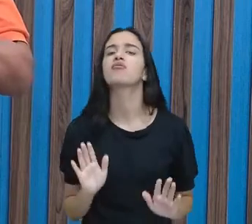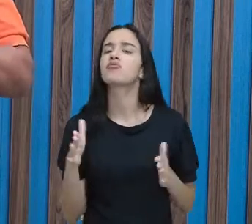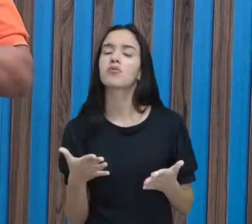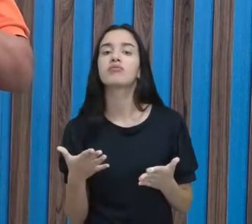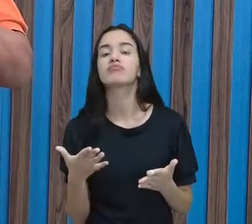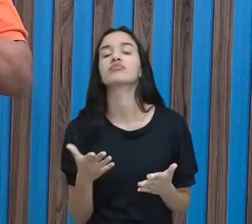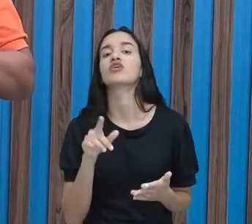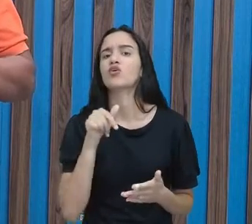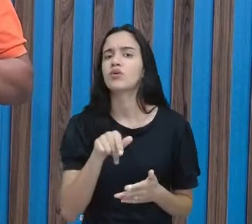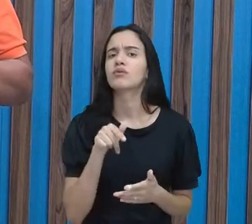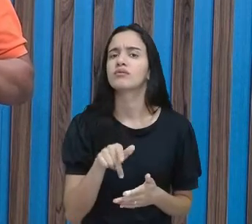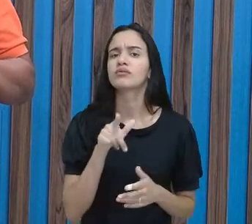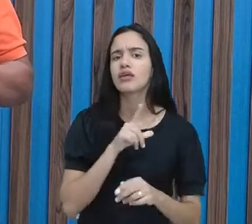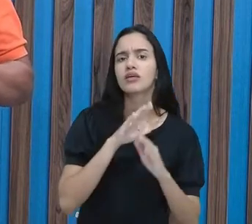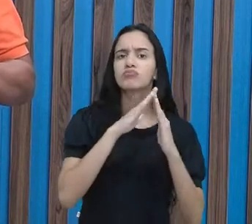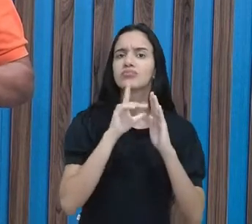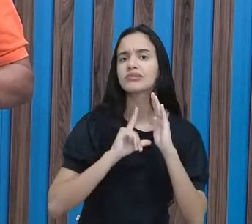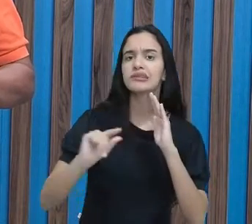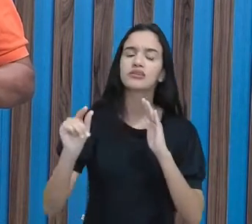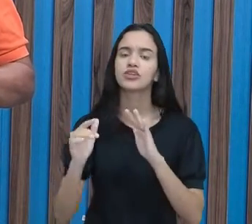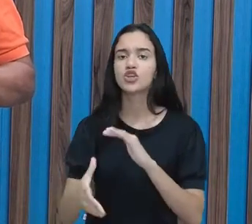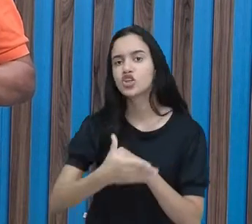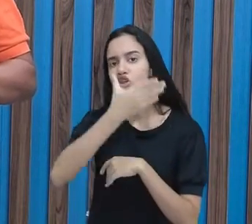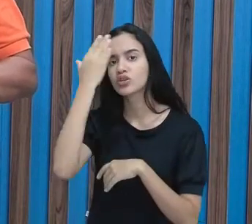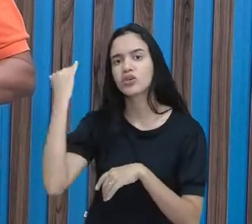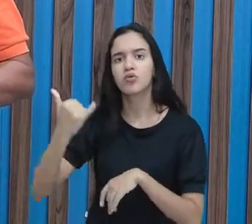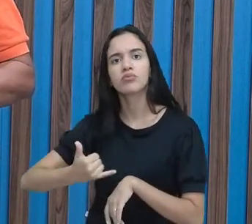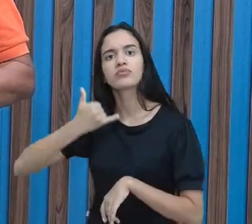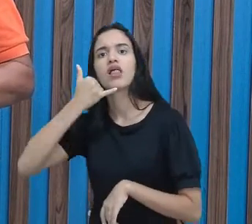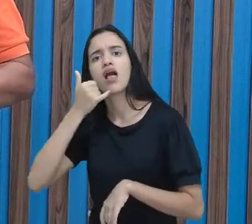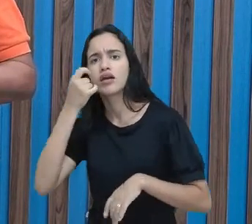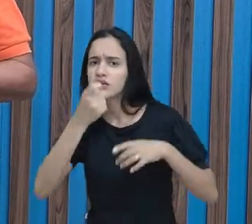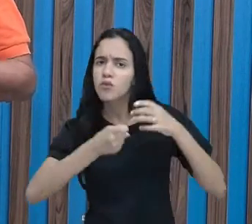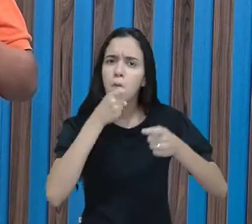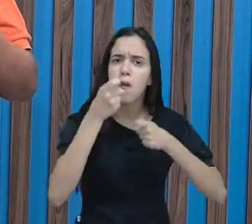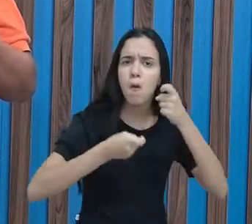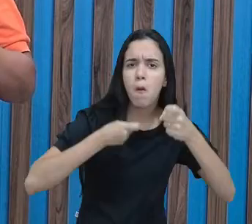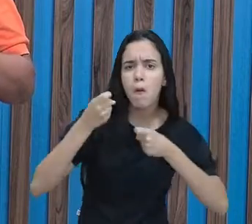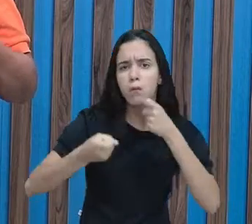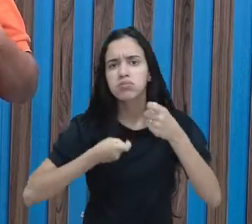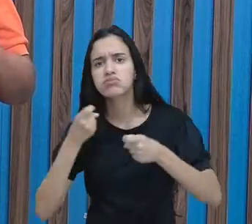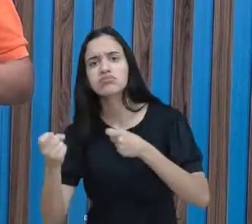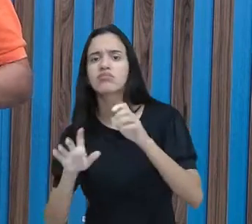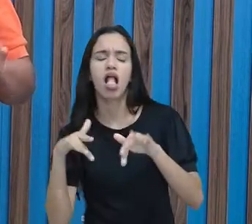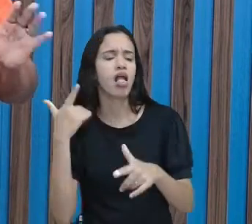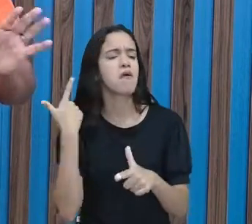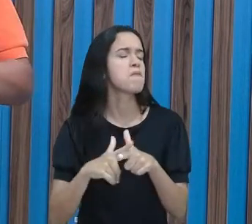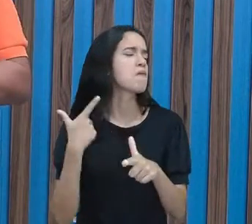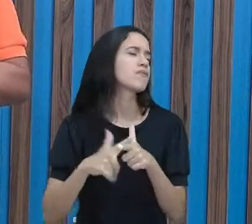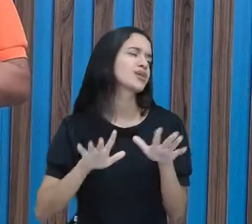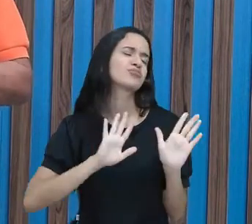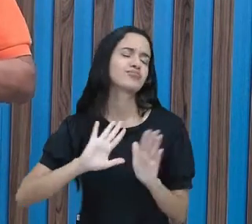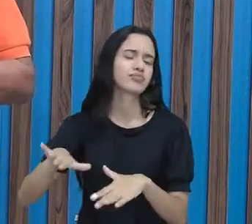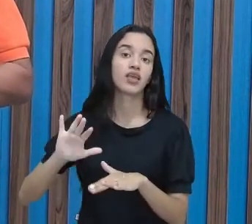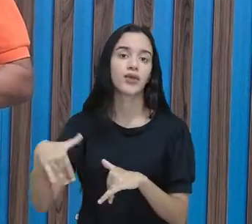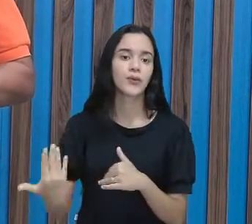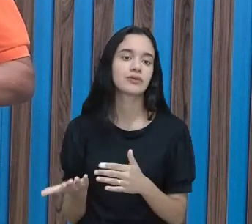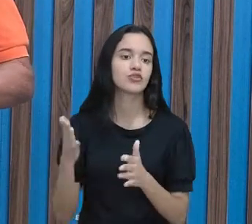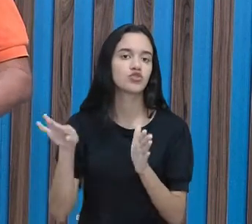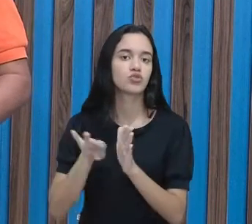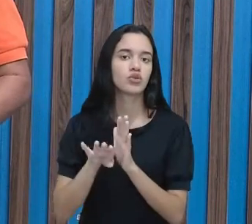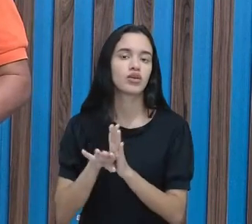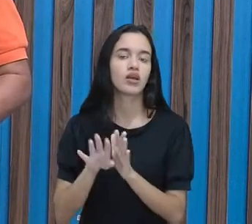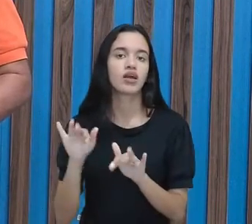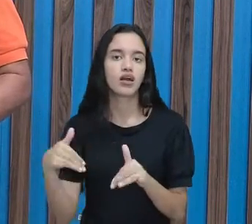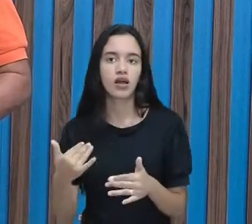Quando você... Você já saiu de casa e esqueceu seu celular? Você se preocupou? Você ou você... Ah, não tem problema. Quando eu chegar, eu converso